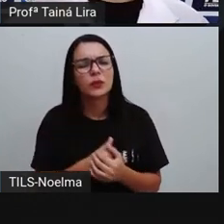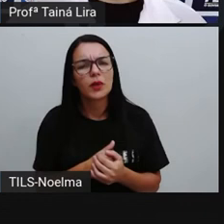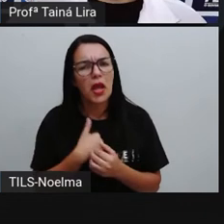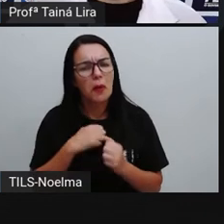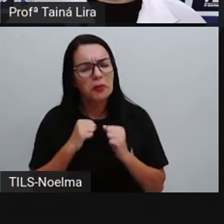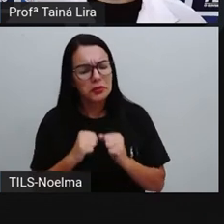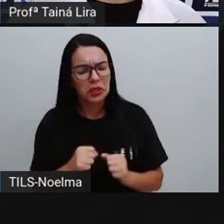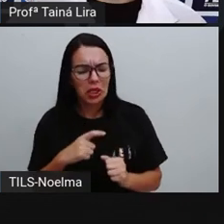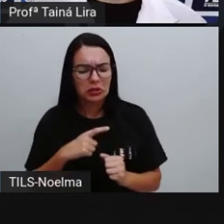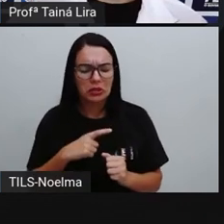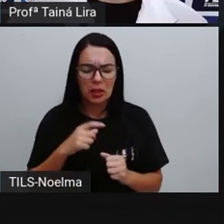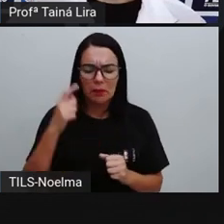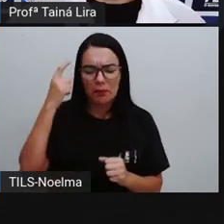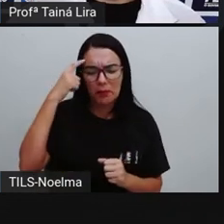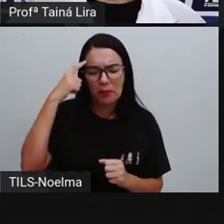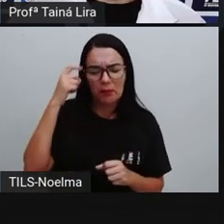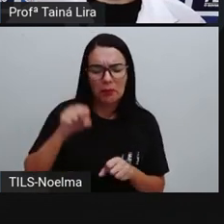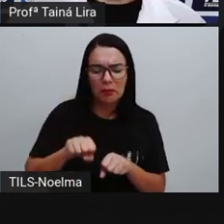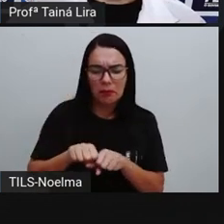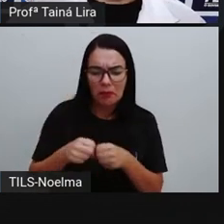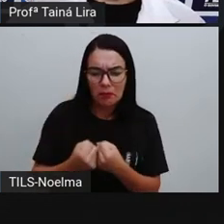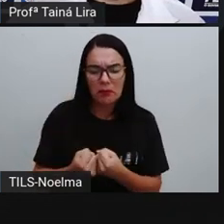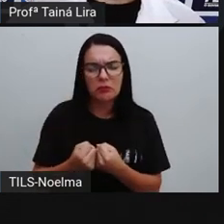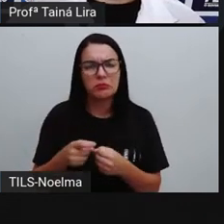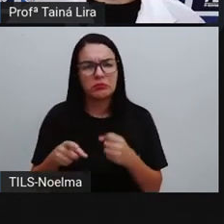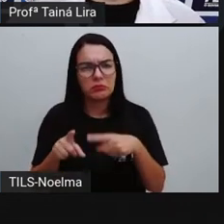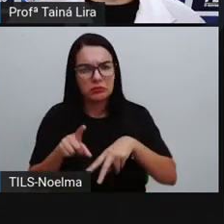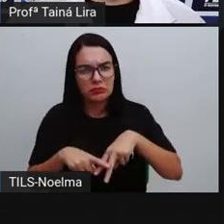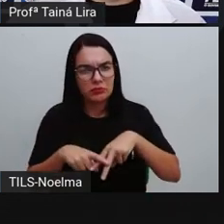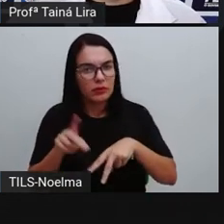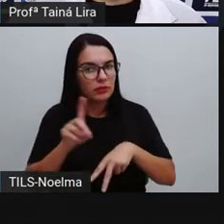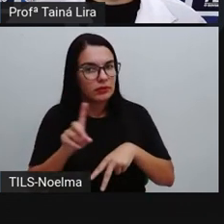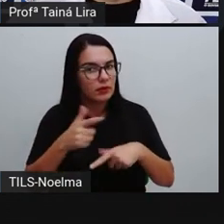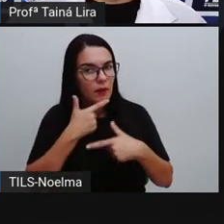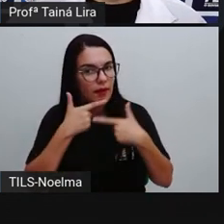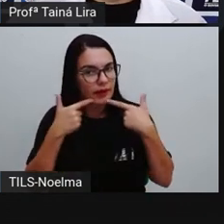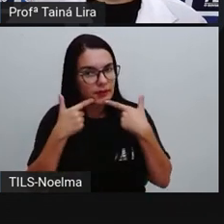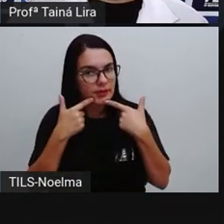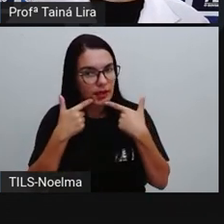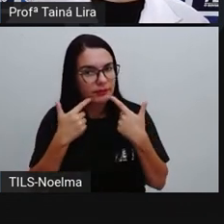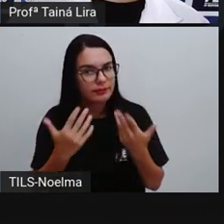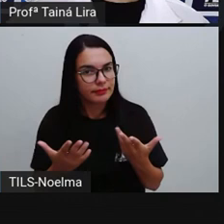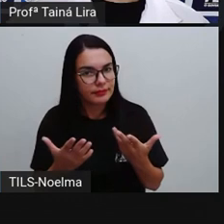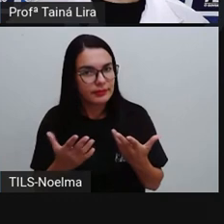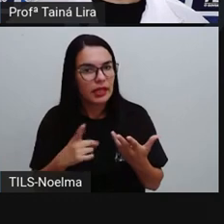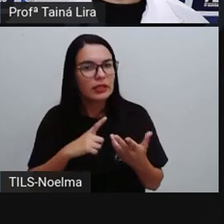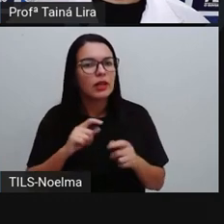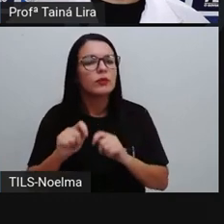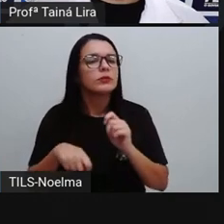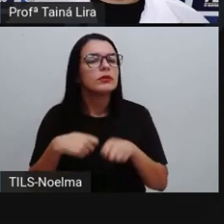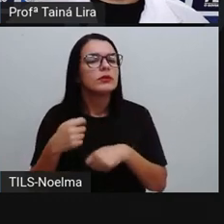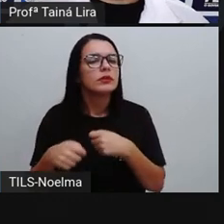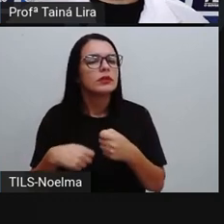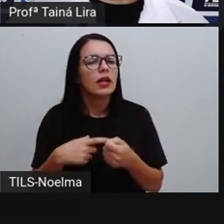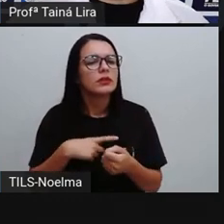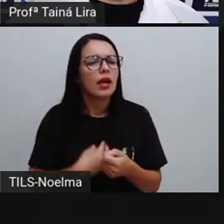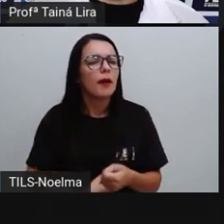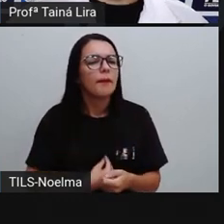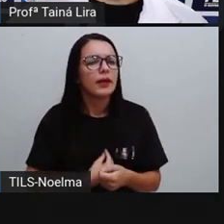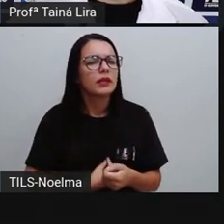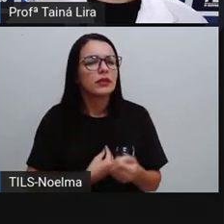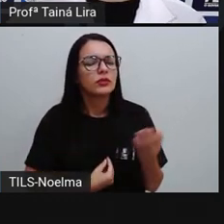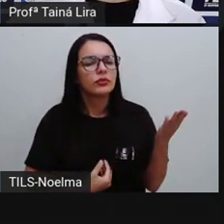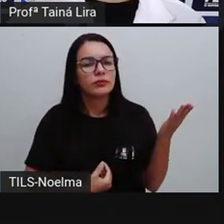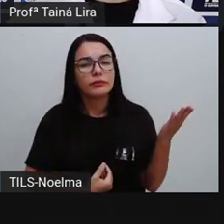ter batido a cabeça ou quebrado a perna. Não é engraçado. Então, quais sinais de pontuação estão presentes?